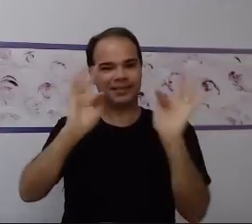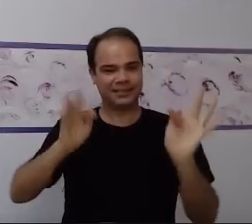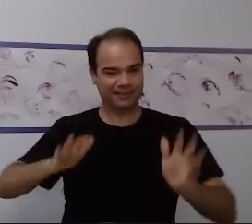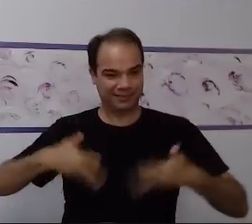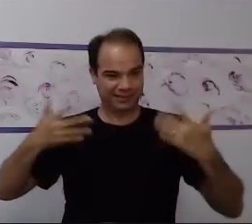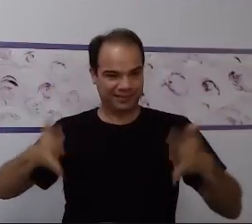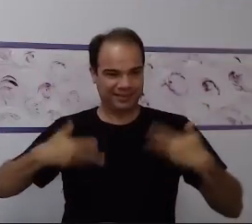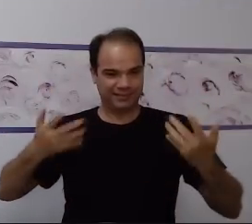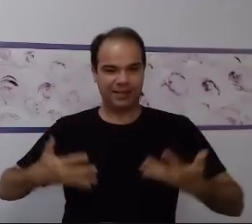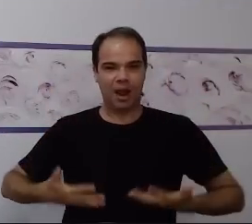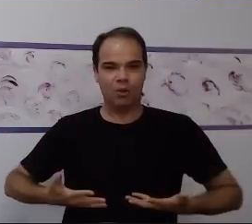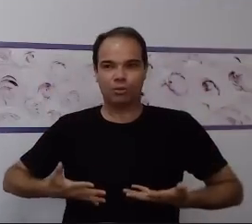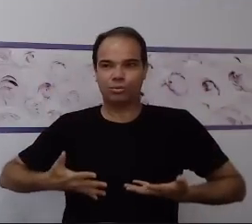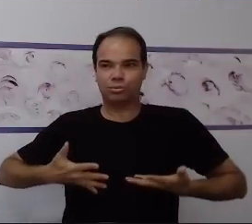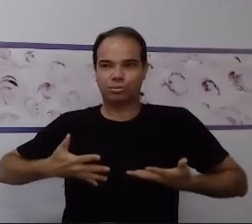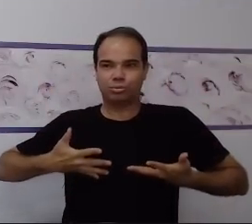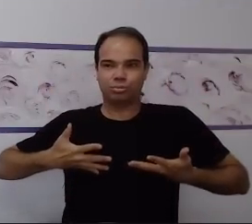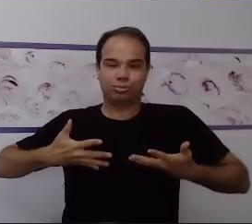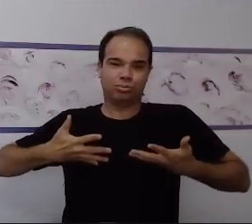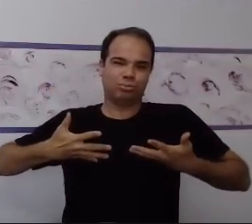aí uma questão de